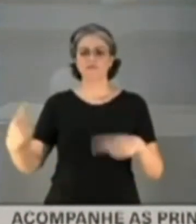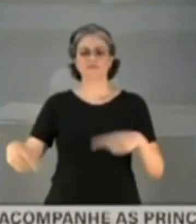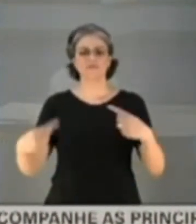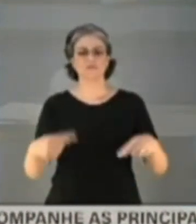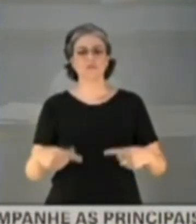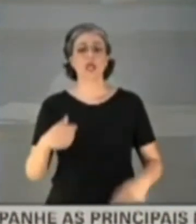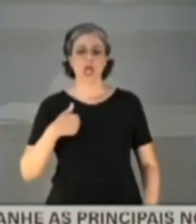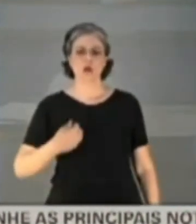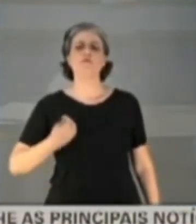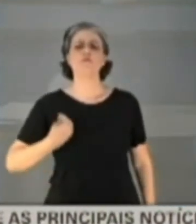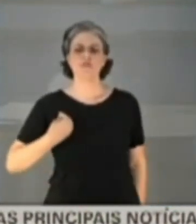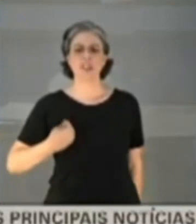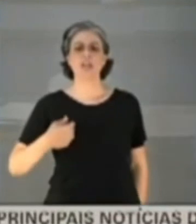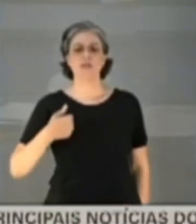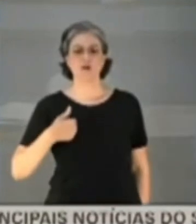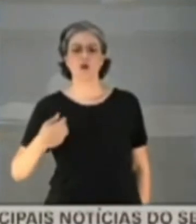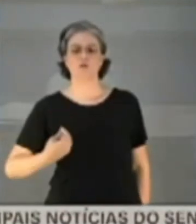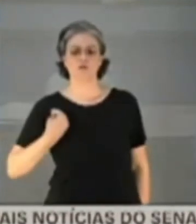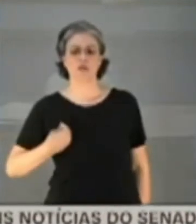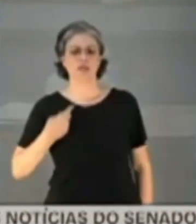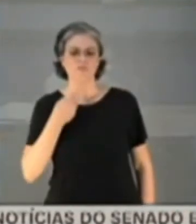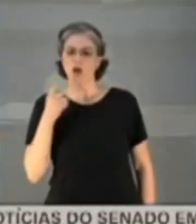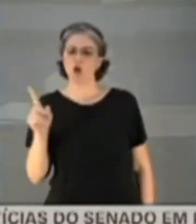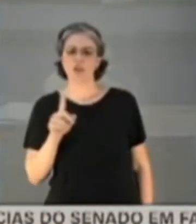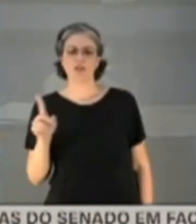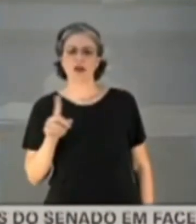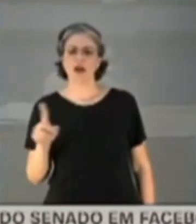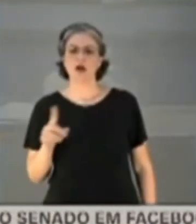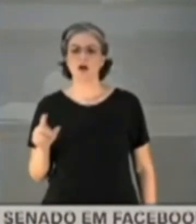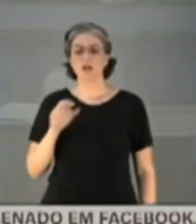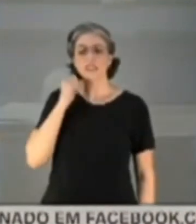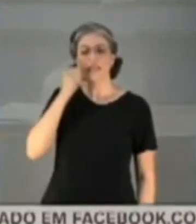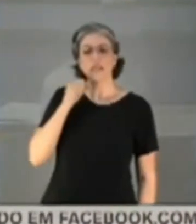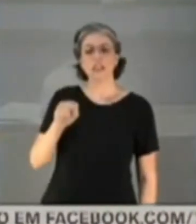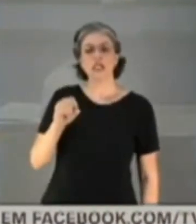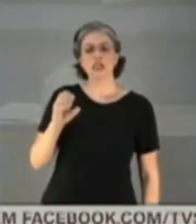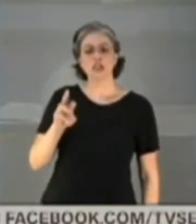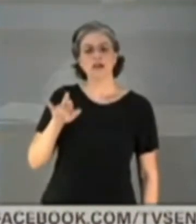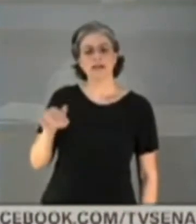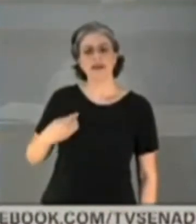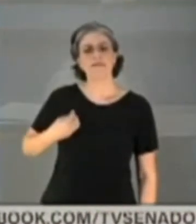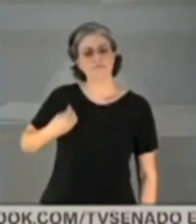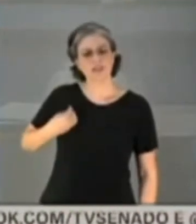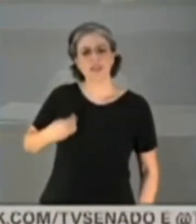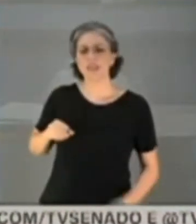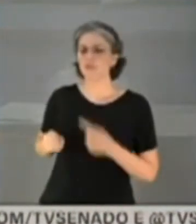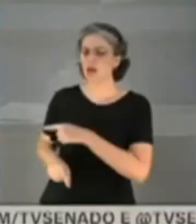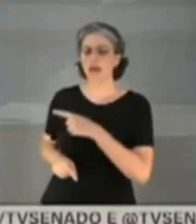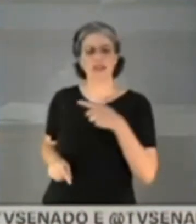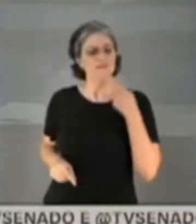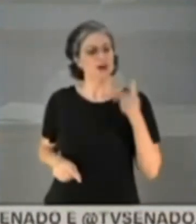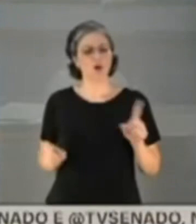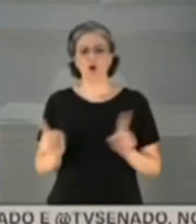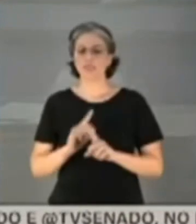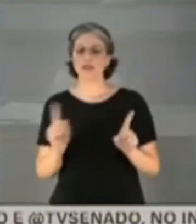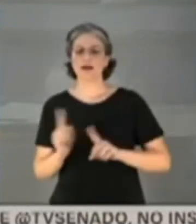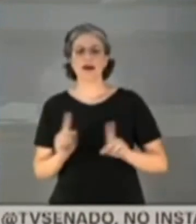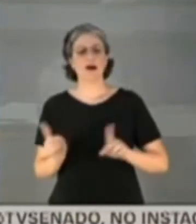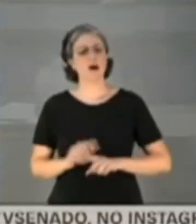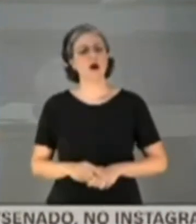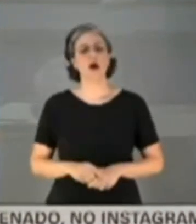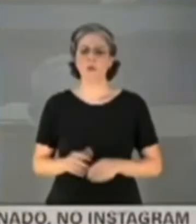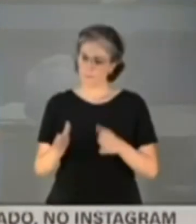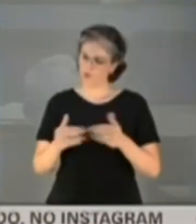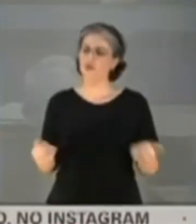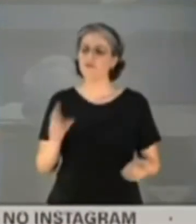Eu estava presente. Você estava presente. A senadora Soraya estava presente. Não, Ele não falou a motivação não. Não, presidente. Diga